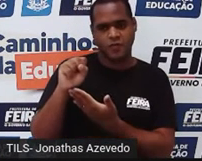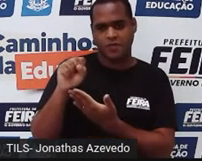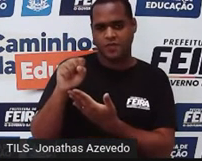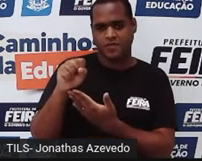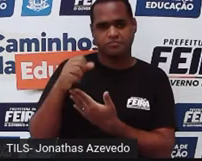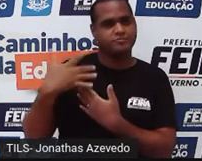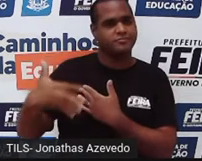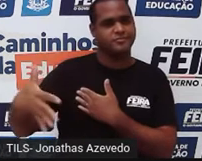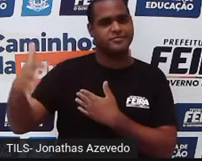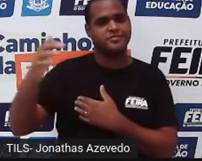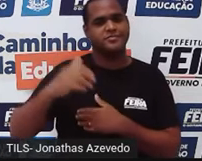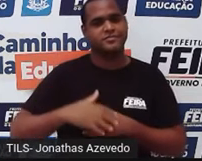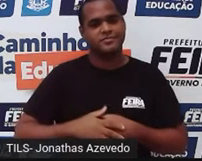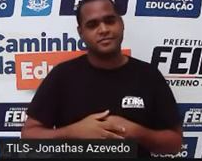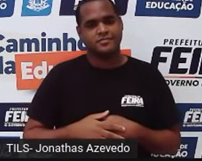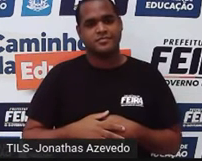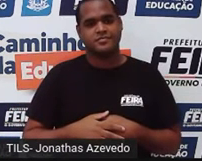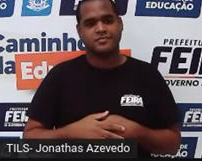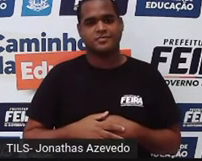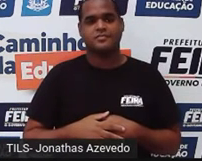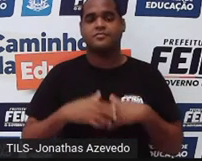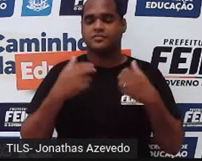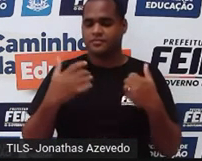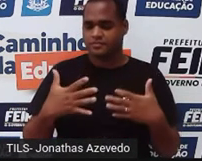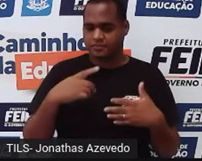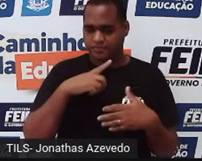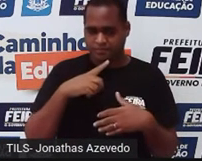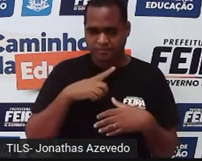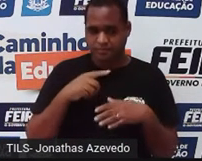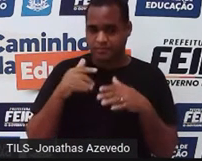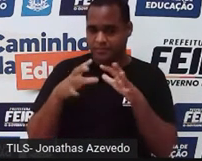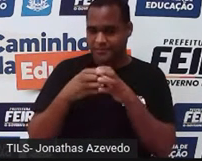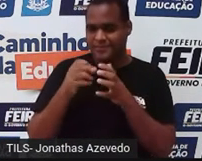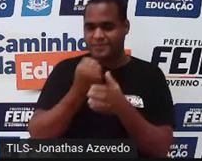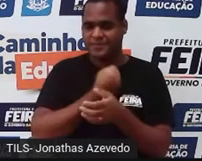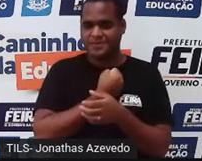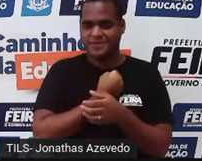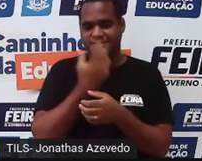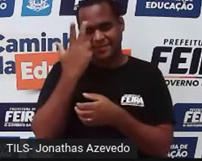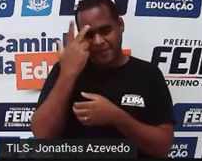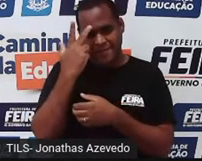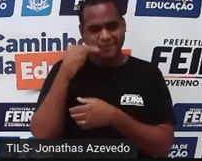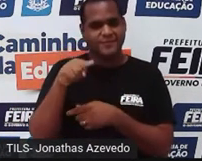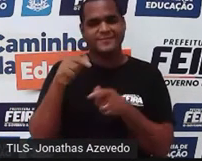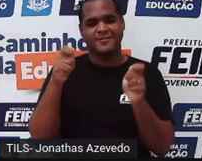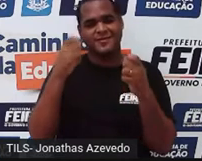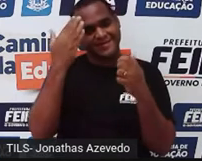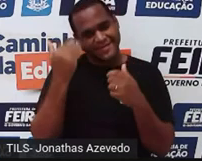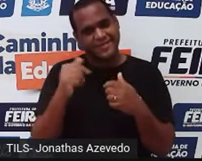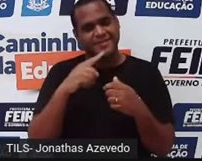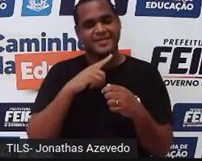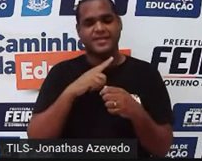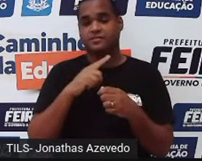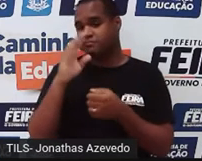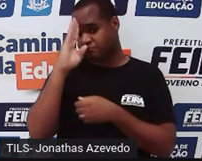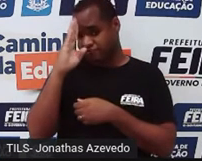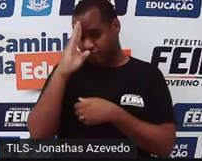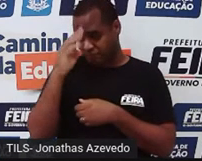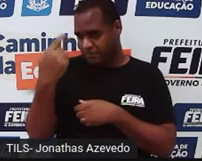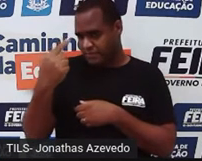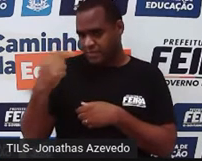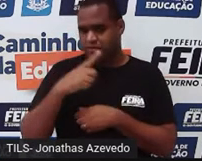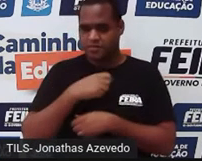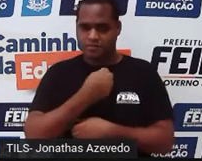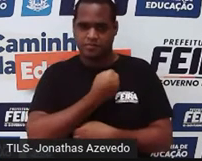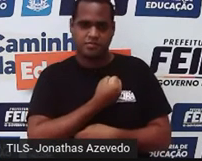sete, por aí vai. E desse conjunto de números naturais, a gente sabe dizer que o primeiro número dele é o